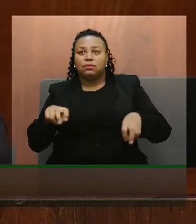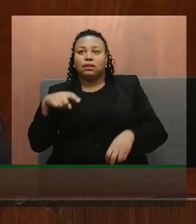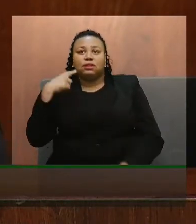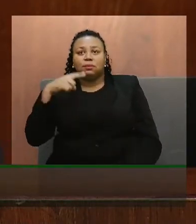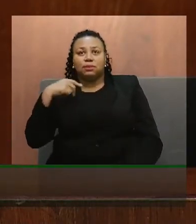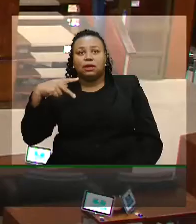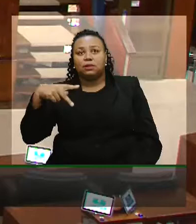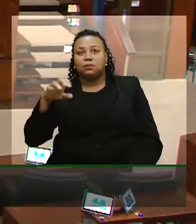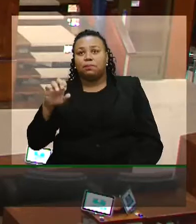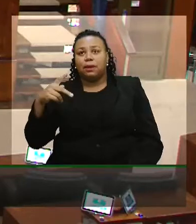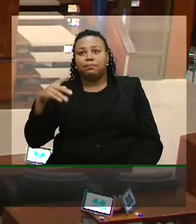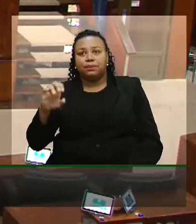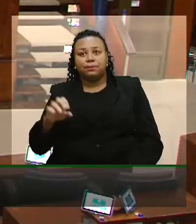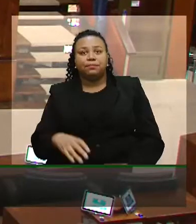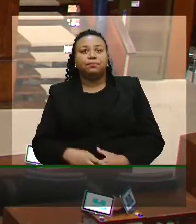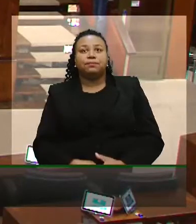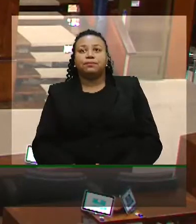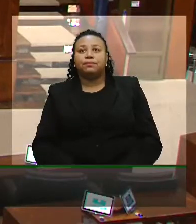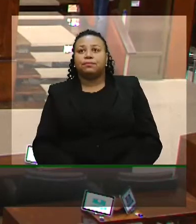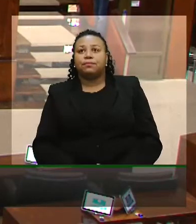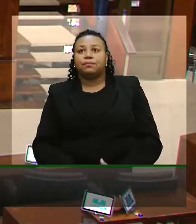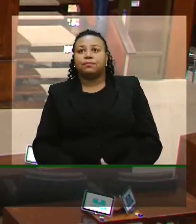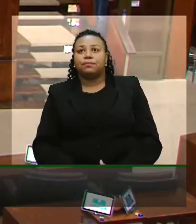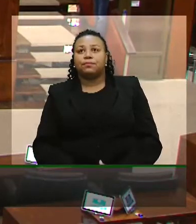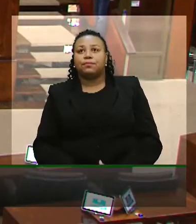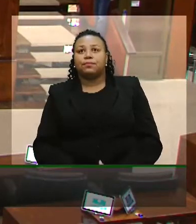Pepe Vargas então